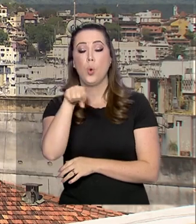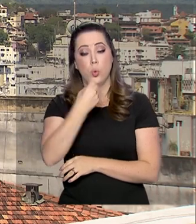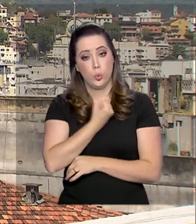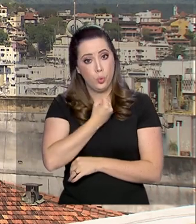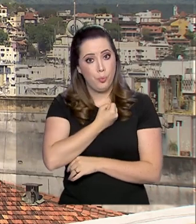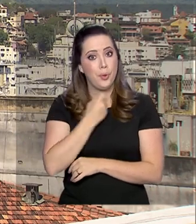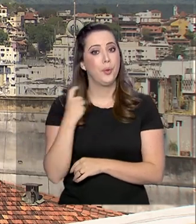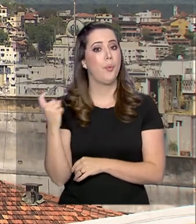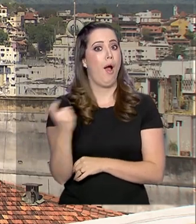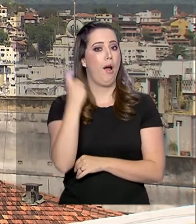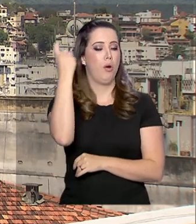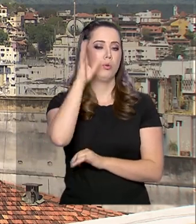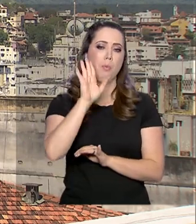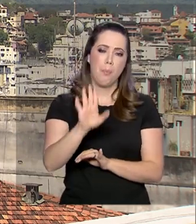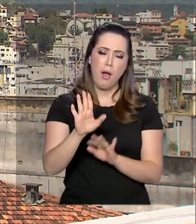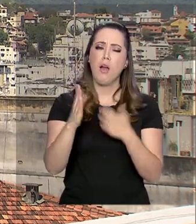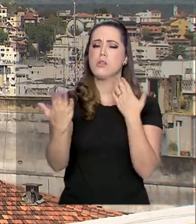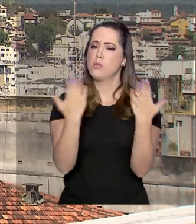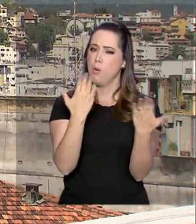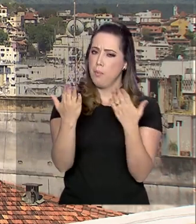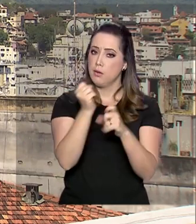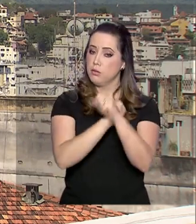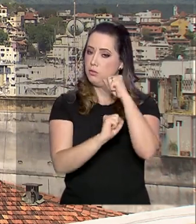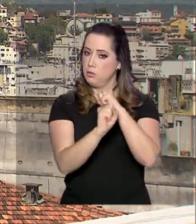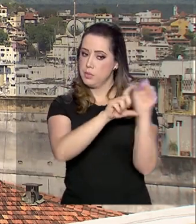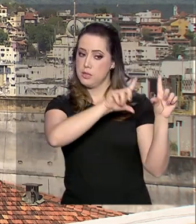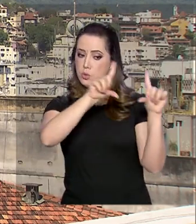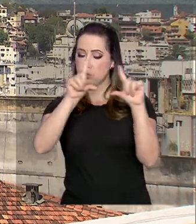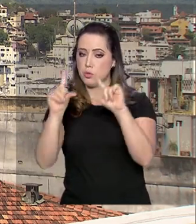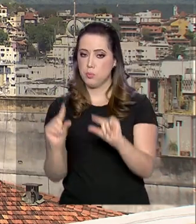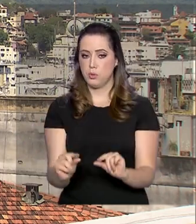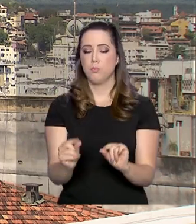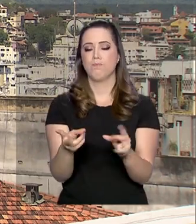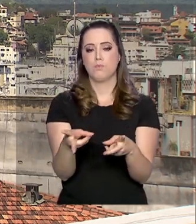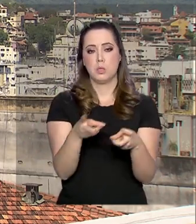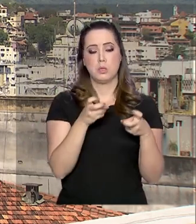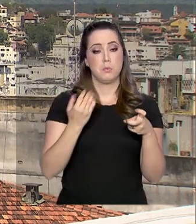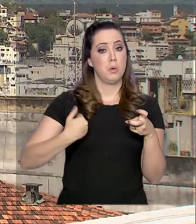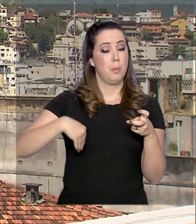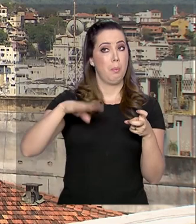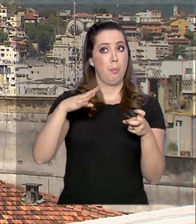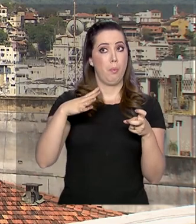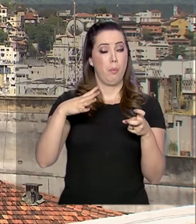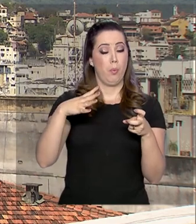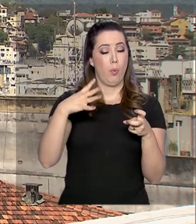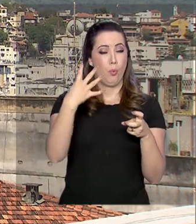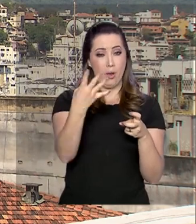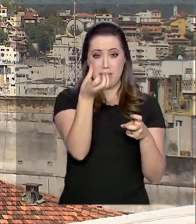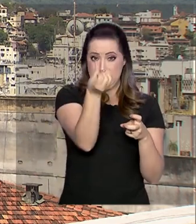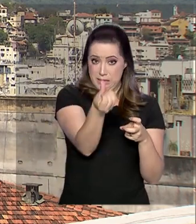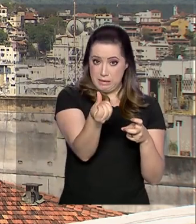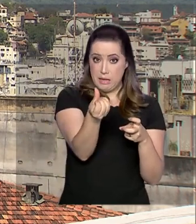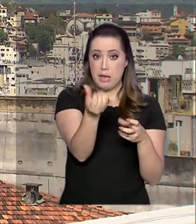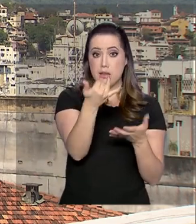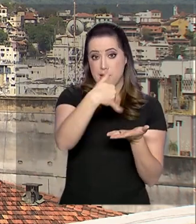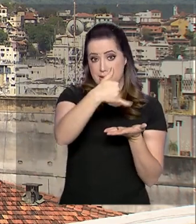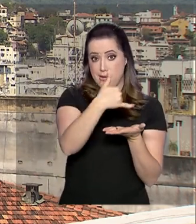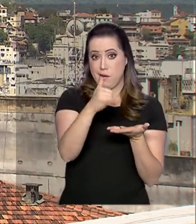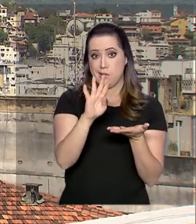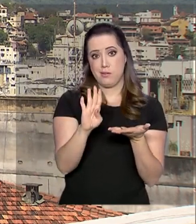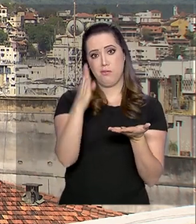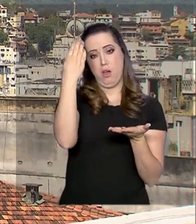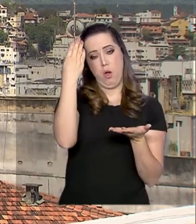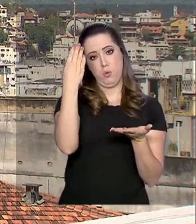fraudes no azeite caíram na comparação com o ano passado, quando foram verificados 46 rótulos irregulares. A